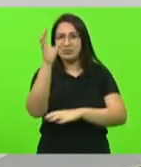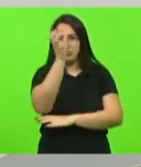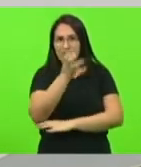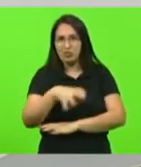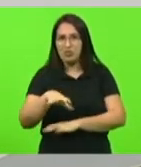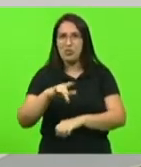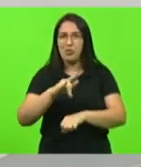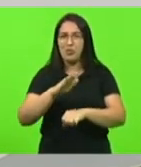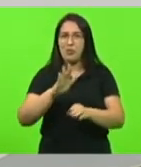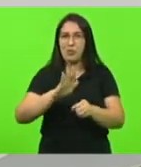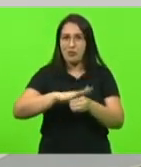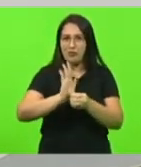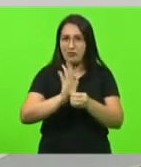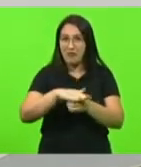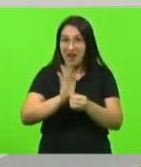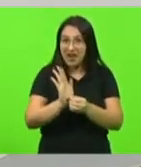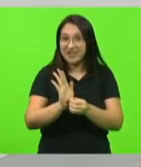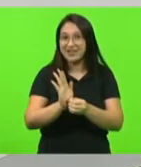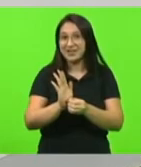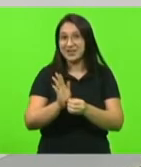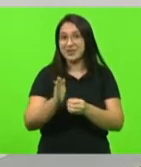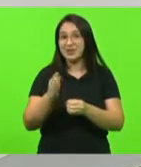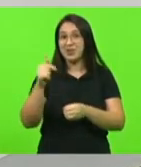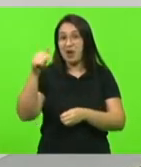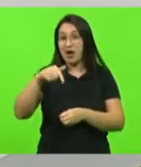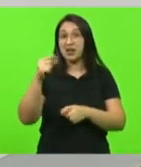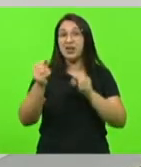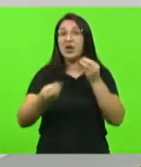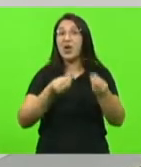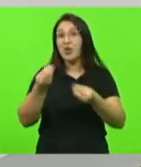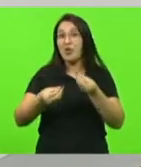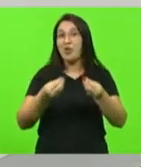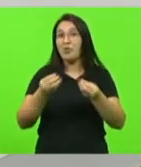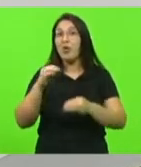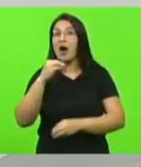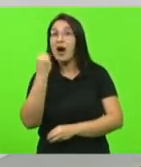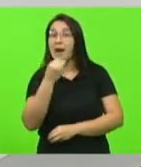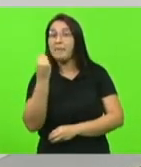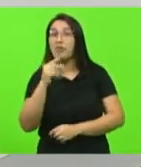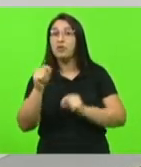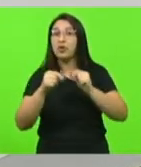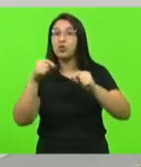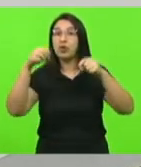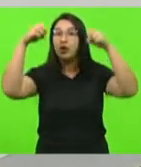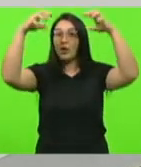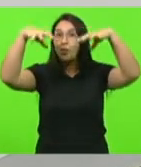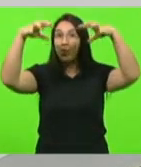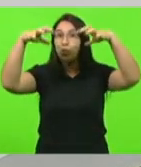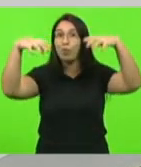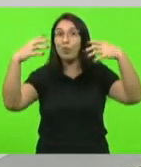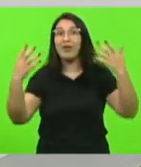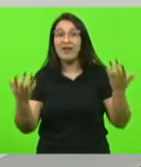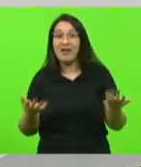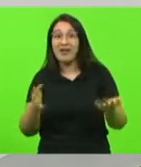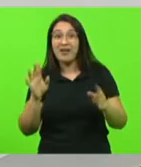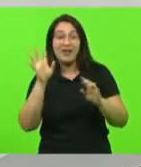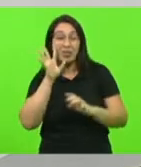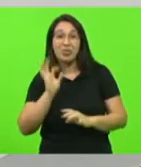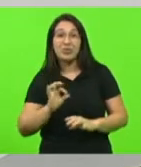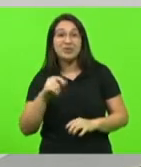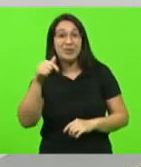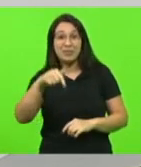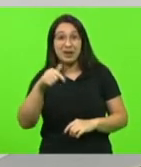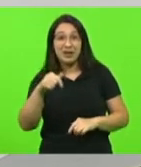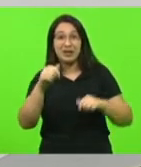isso a sociedade não sabe que a Assembleia está botando as placas fotovoltaicas para aproveitar a energia